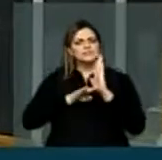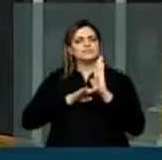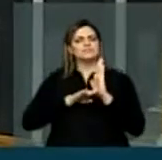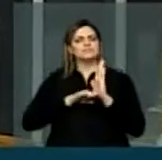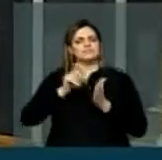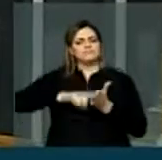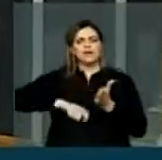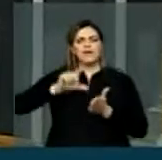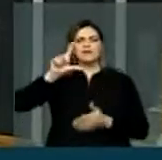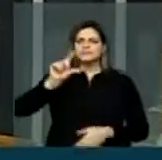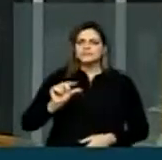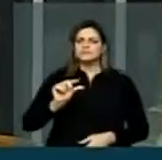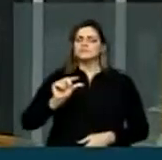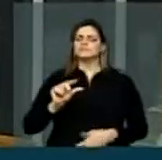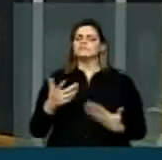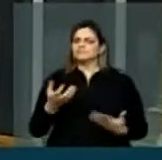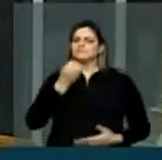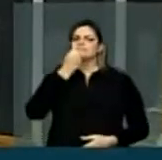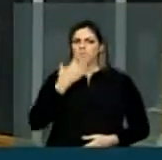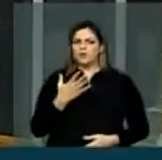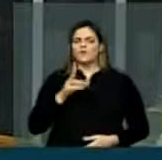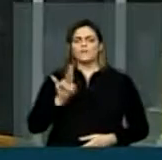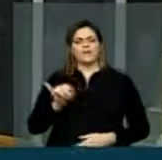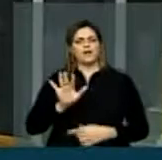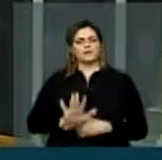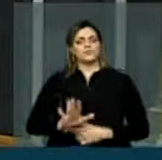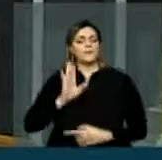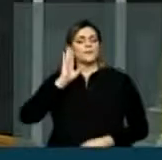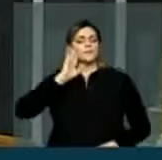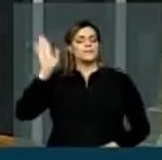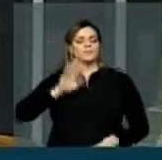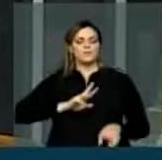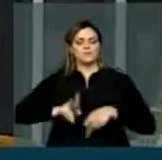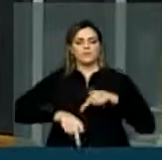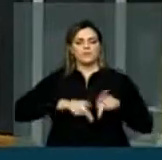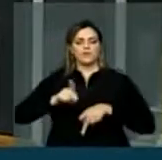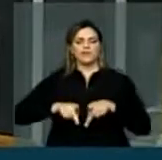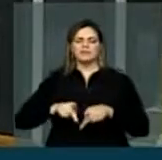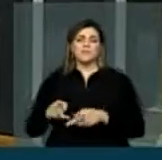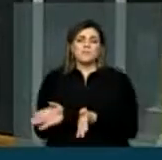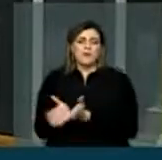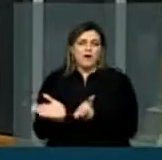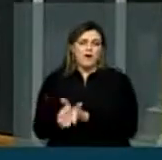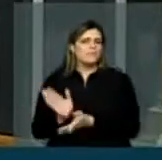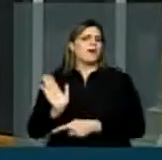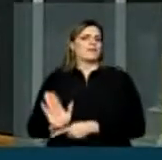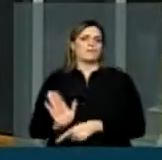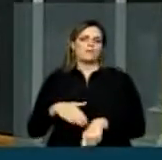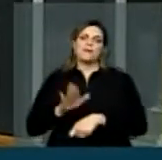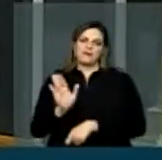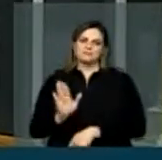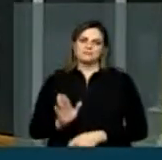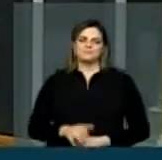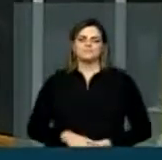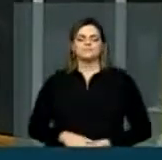tarifa de energia elétrica, e que beneficia, principalmente, a população mais carente. Sabemos que